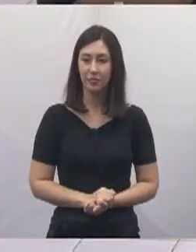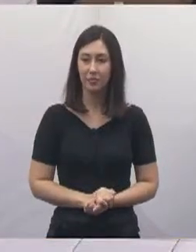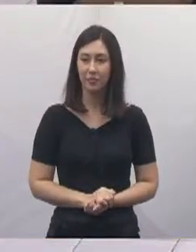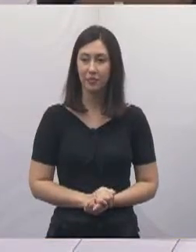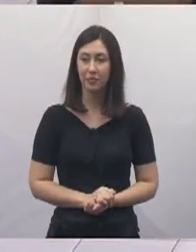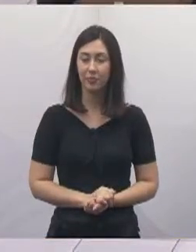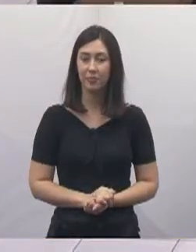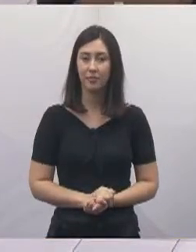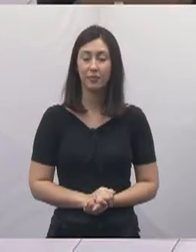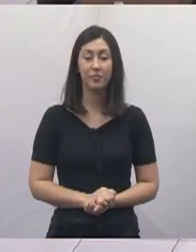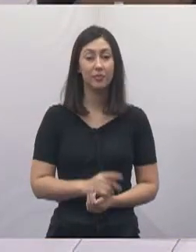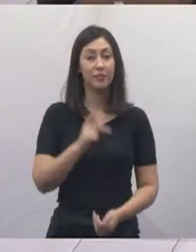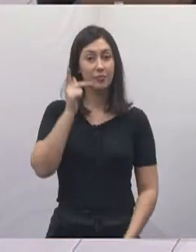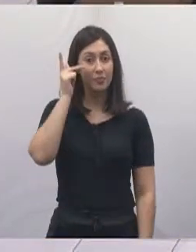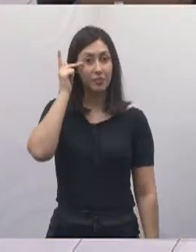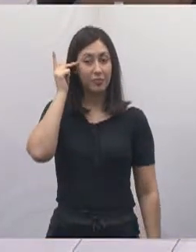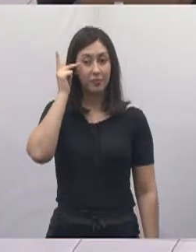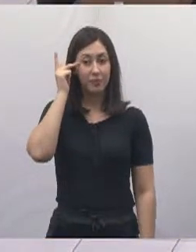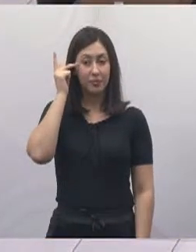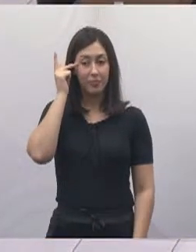Paulinho do Esporte.